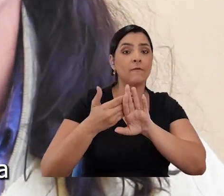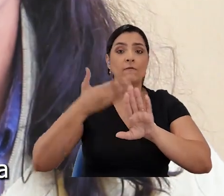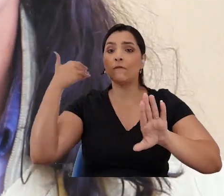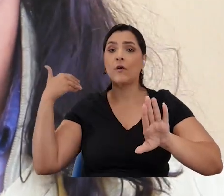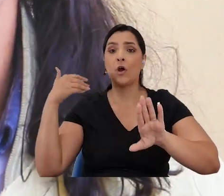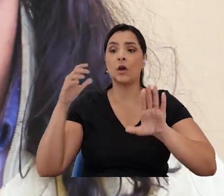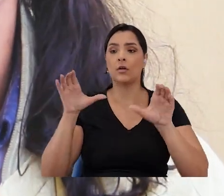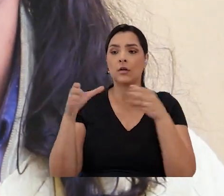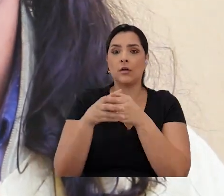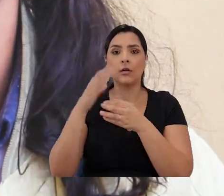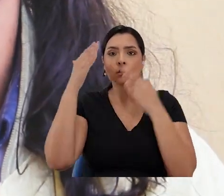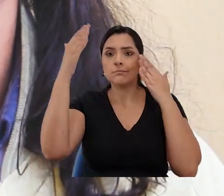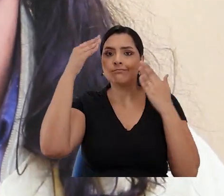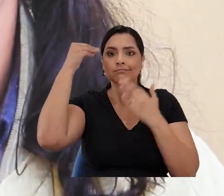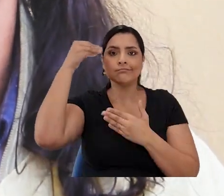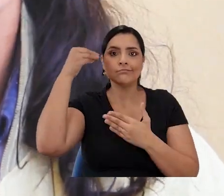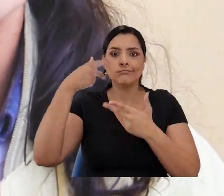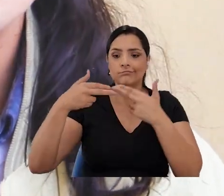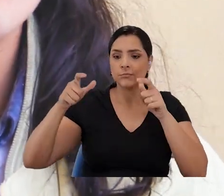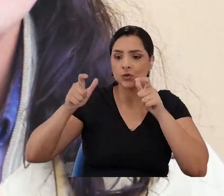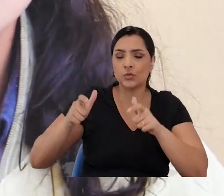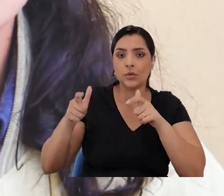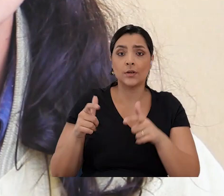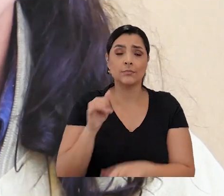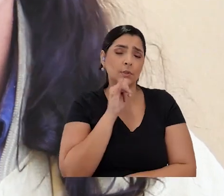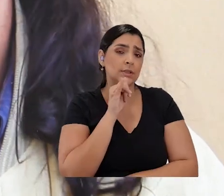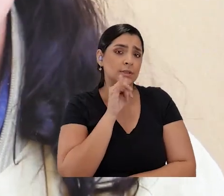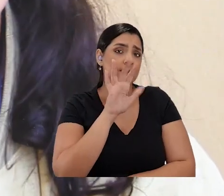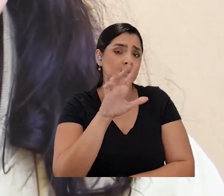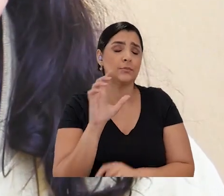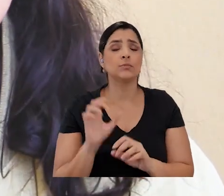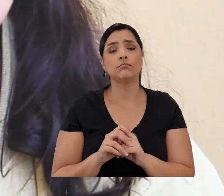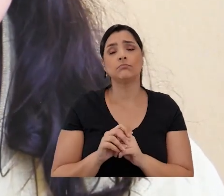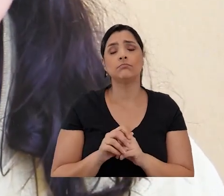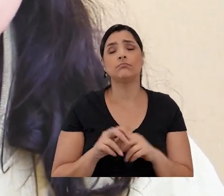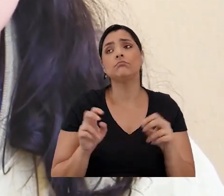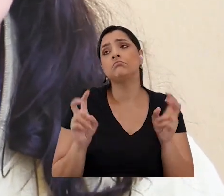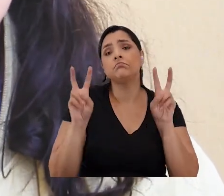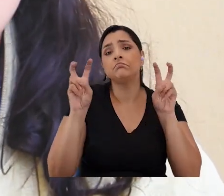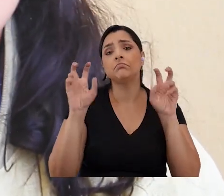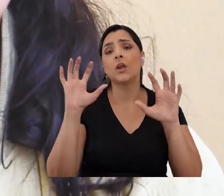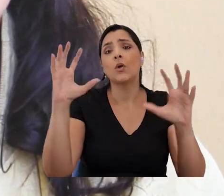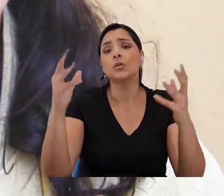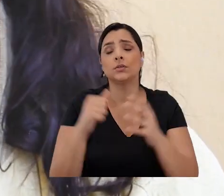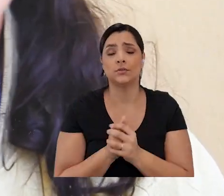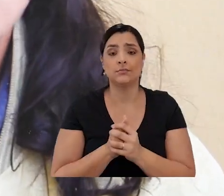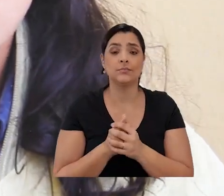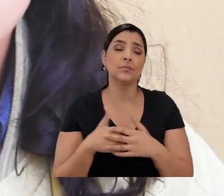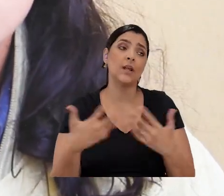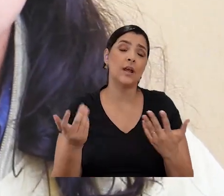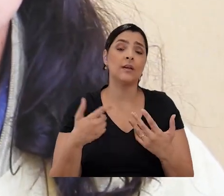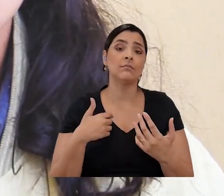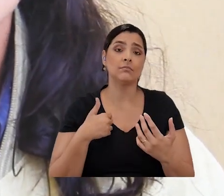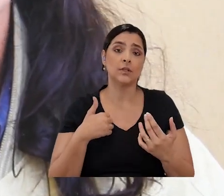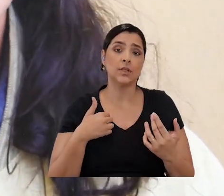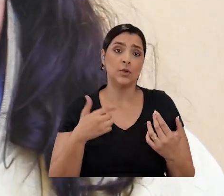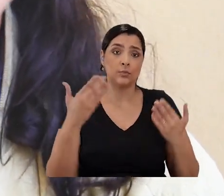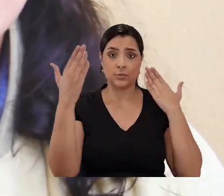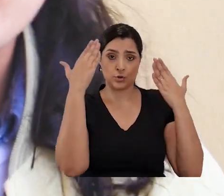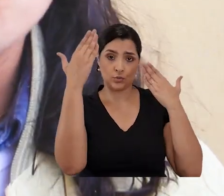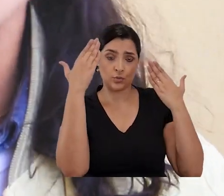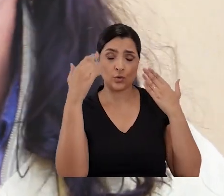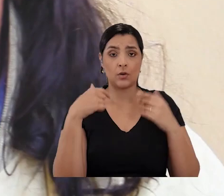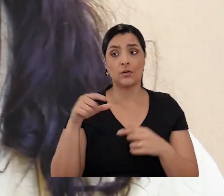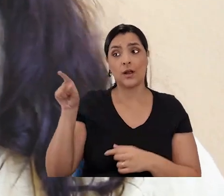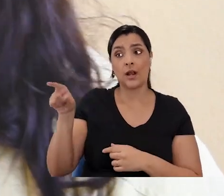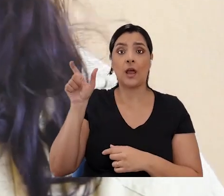da clínica que eles estão atuando como voluntários. Sobretudo, por exemplo, em situações que a gente tradicionalmente fala aqui